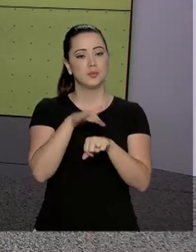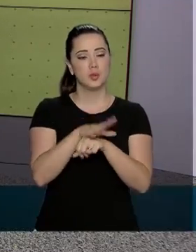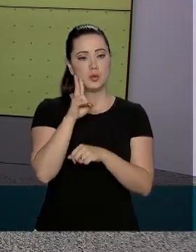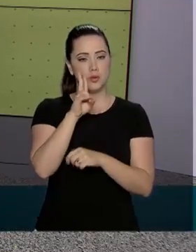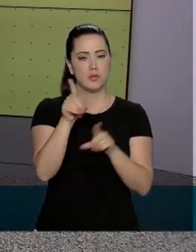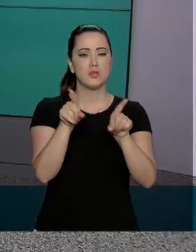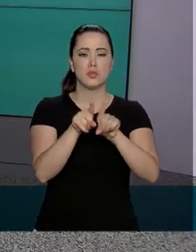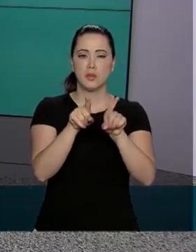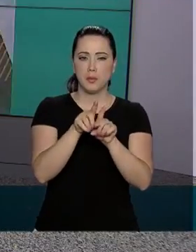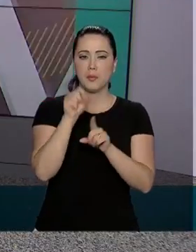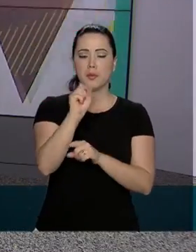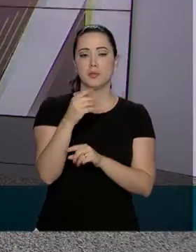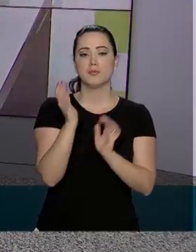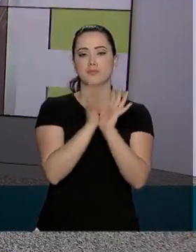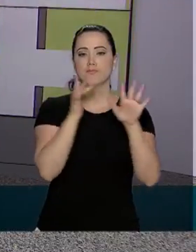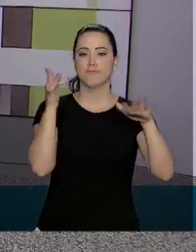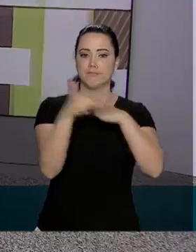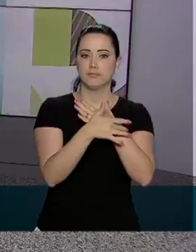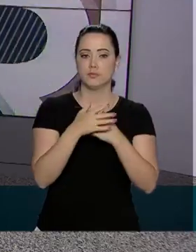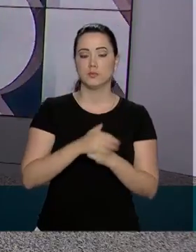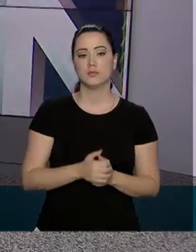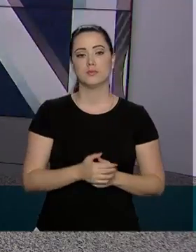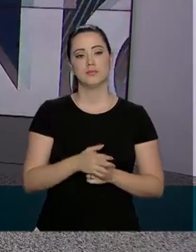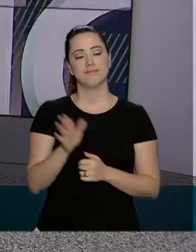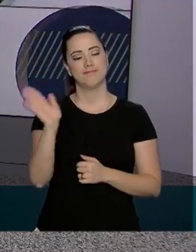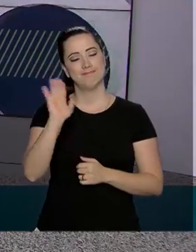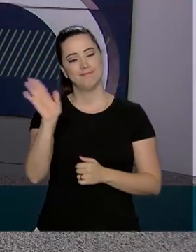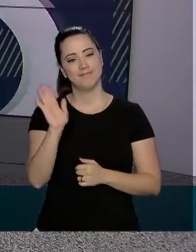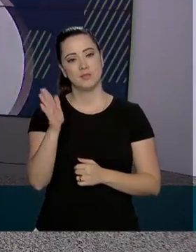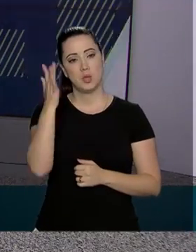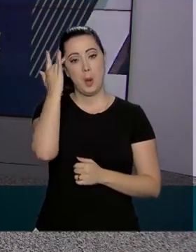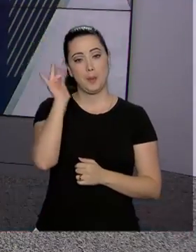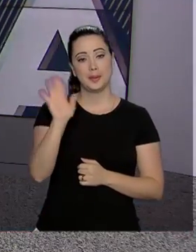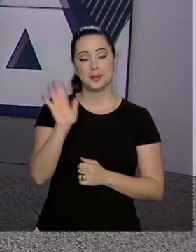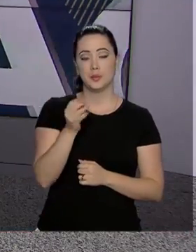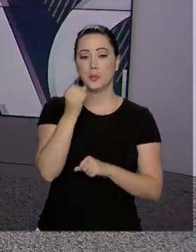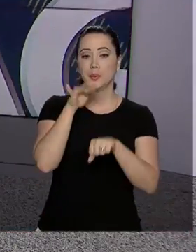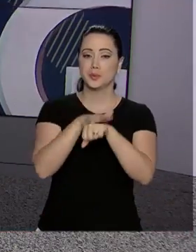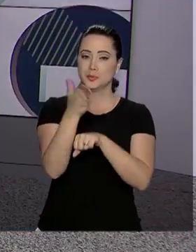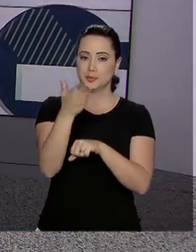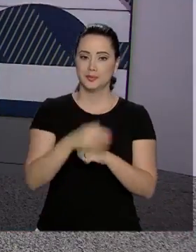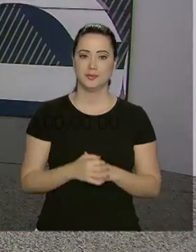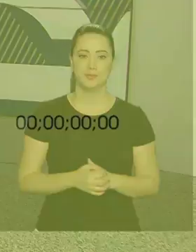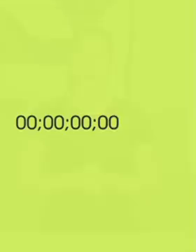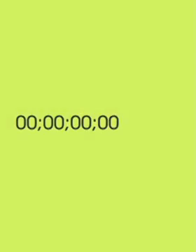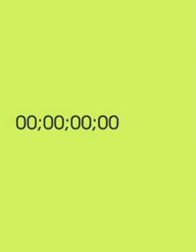Acompanhe a gente também pelas nossas redes sociais. Nos vemos amanhã. Uma boa noite para você.